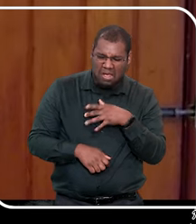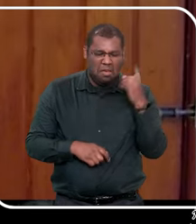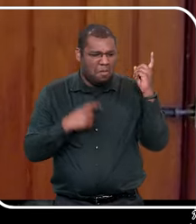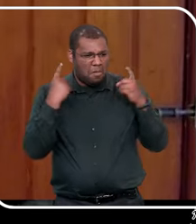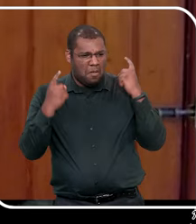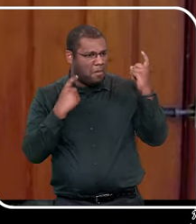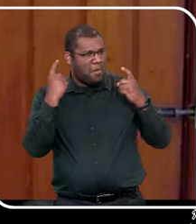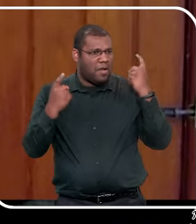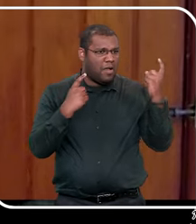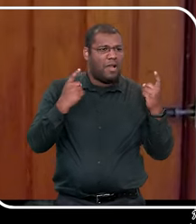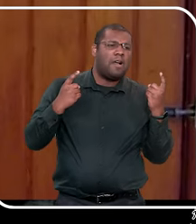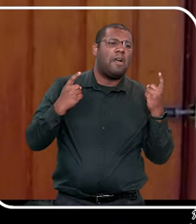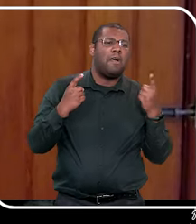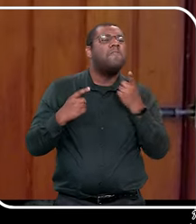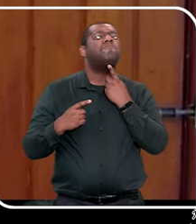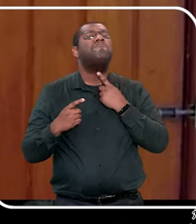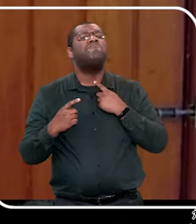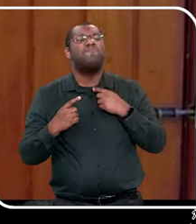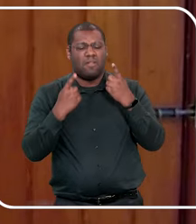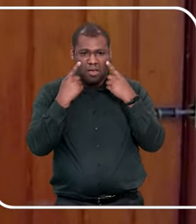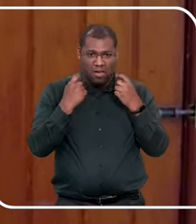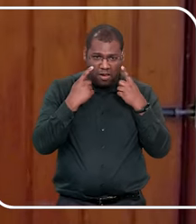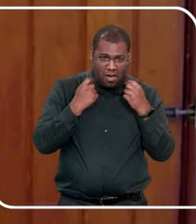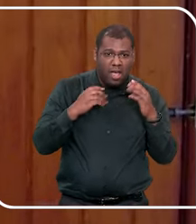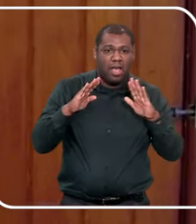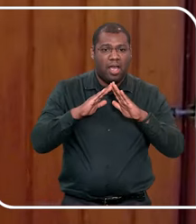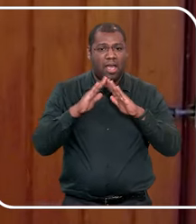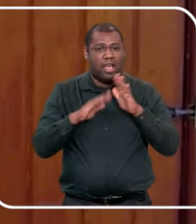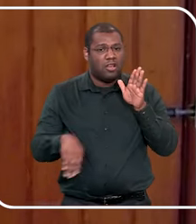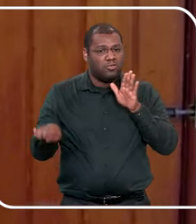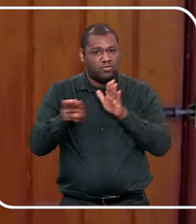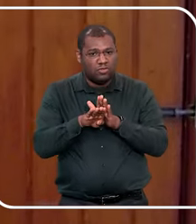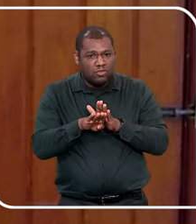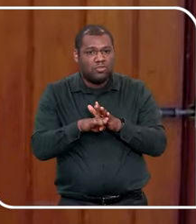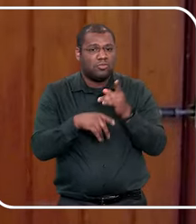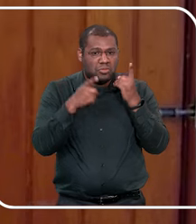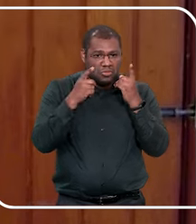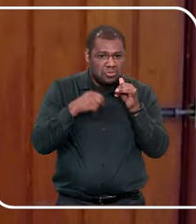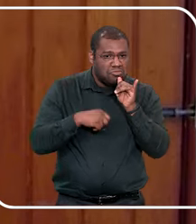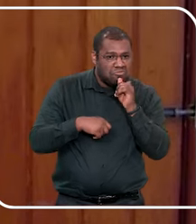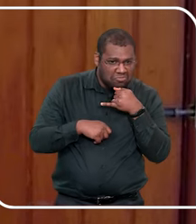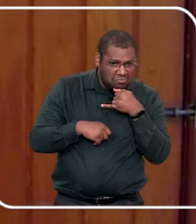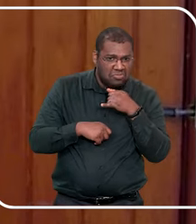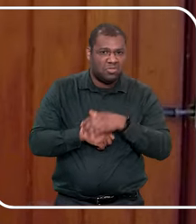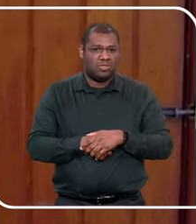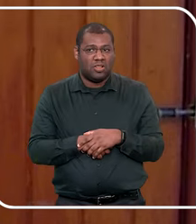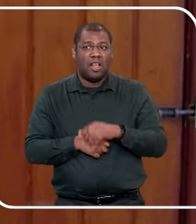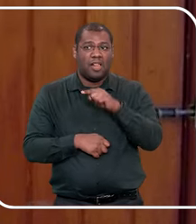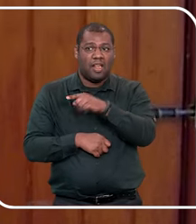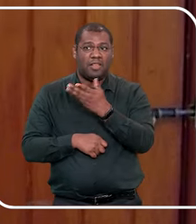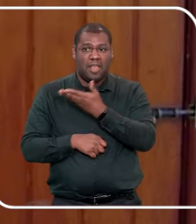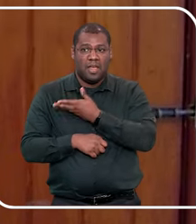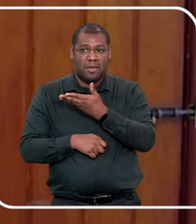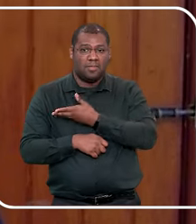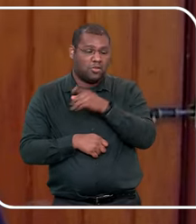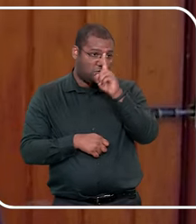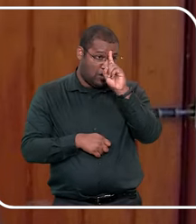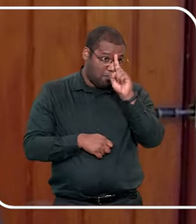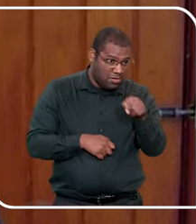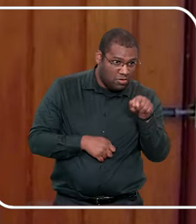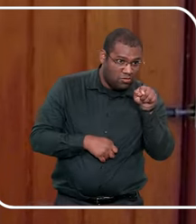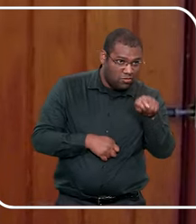te causou medo, uma dorzinha no peito, uma preocupação, vontade de chorar, que você chegou em casa triste, eu não sabia porquê, e ele pediu o segredo,